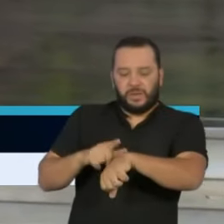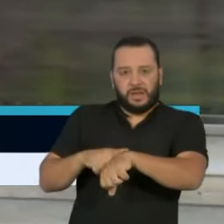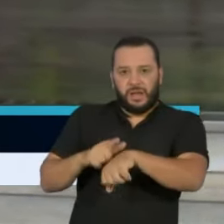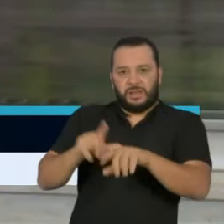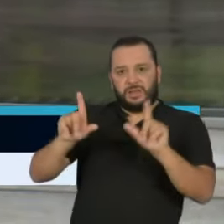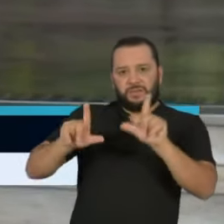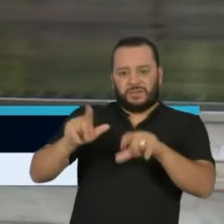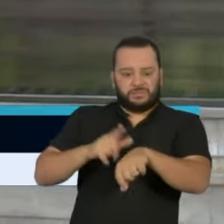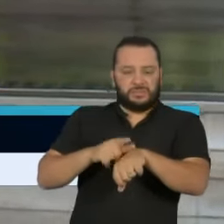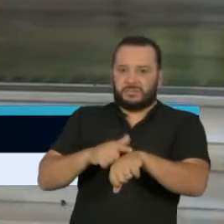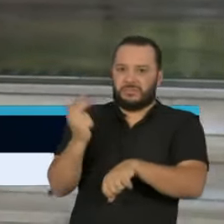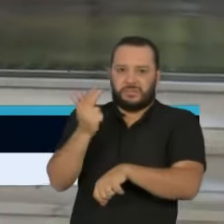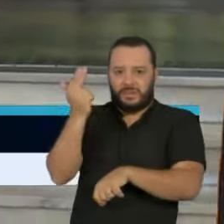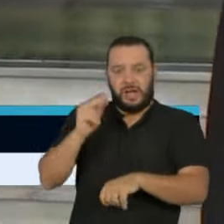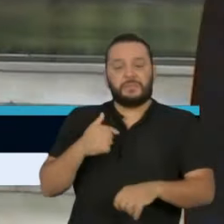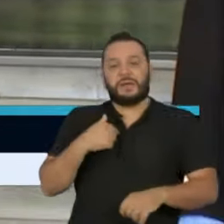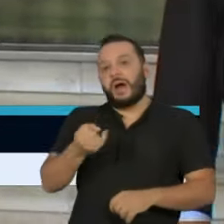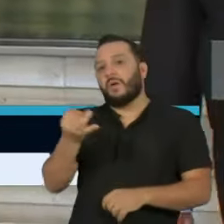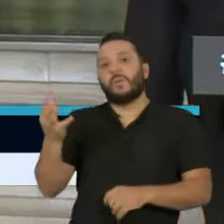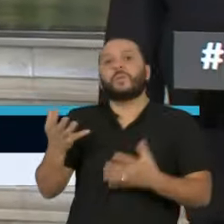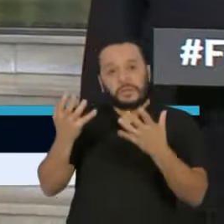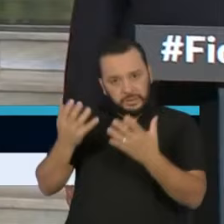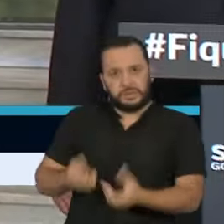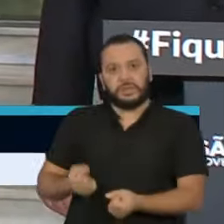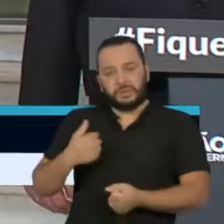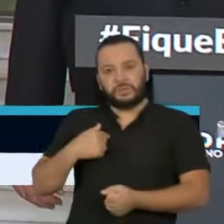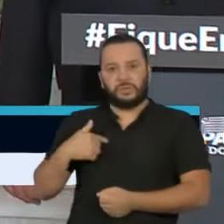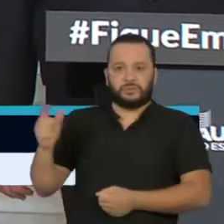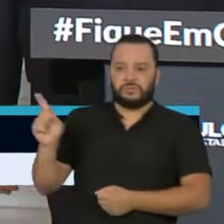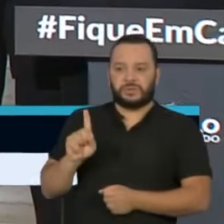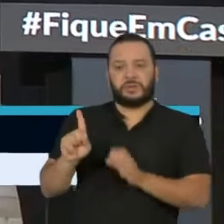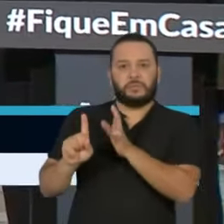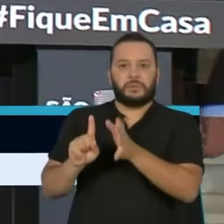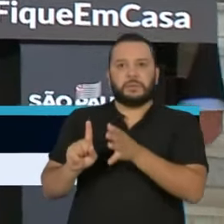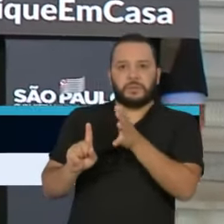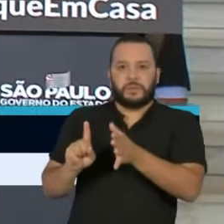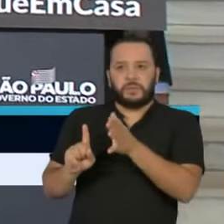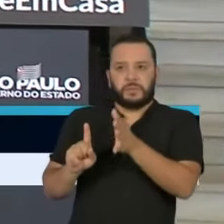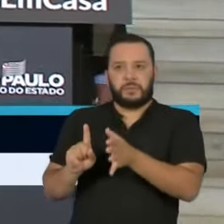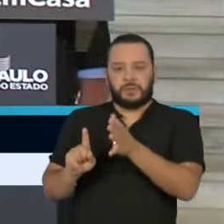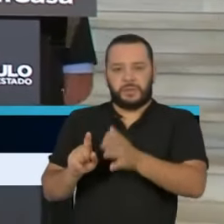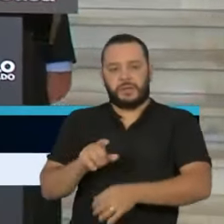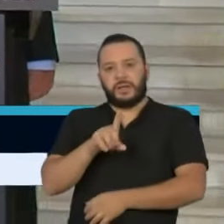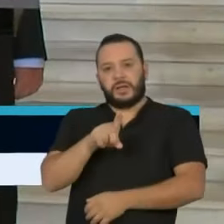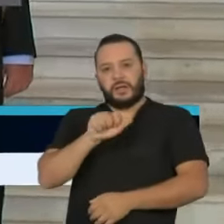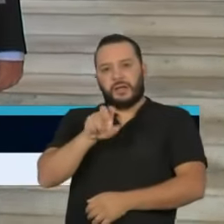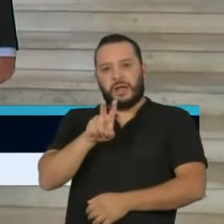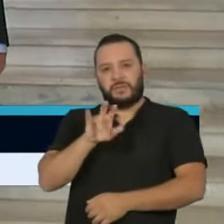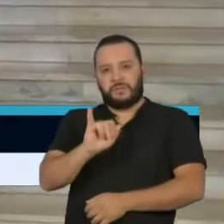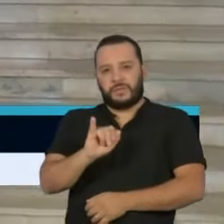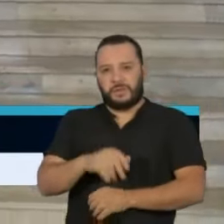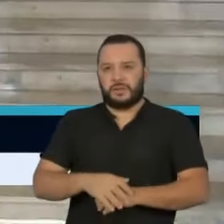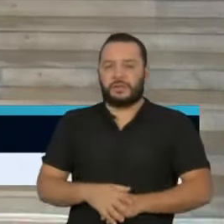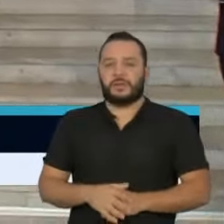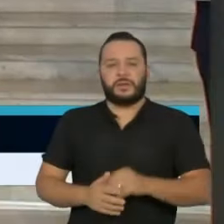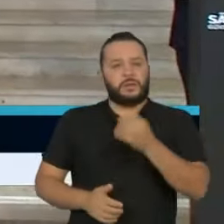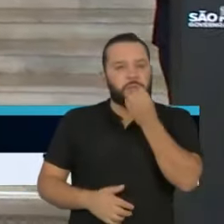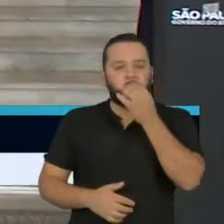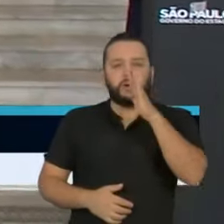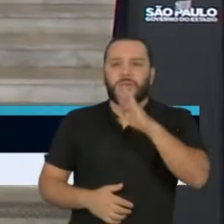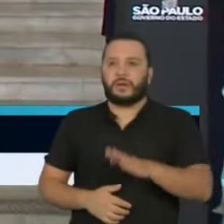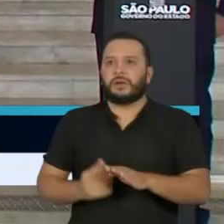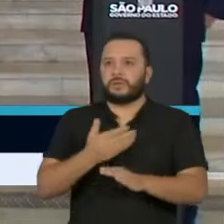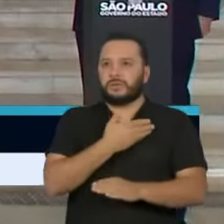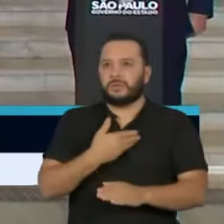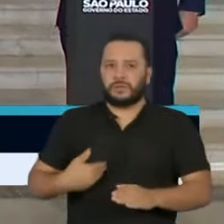participar e que agora farão o seu depoimento. Muito boa tarde, governador. Eu